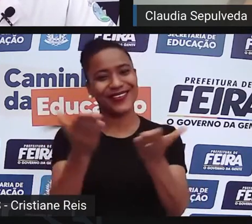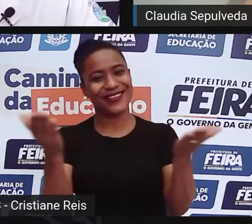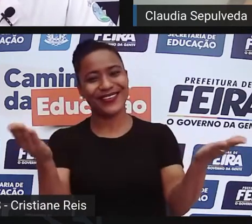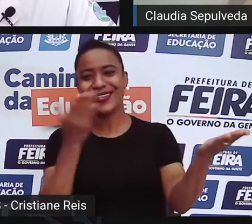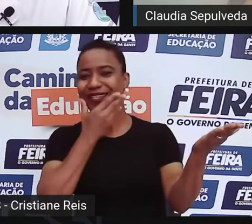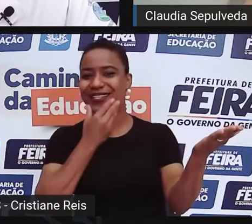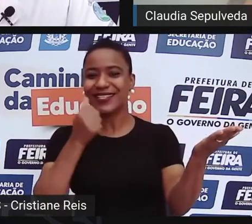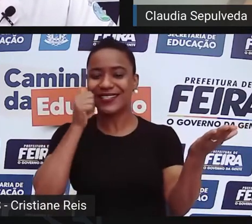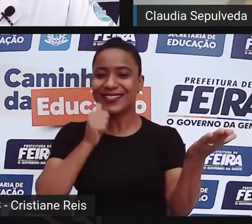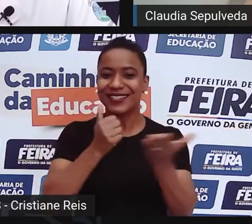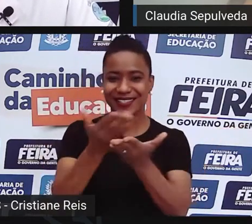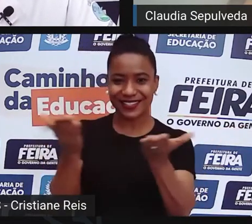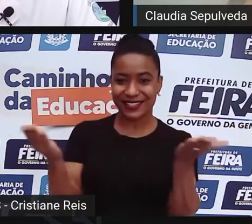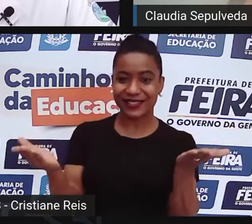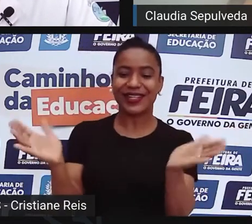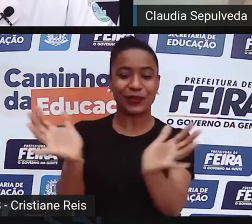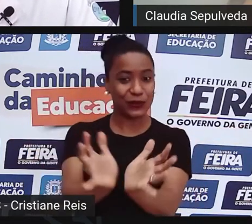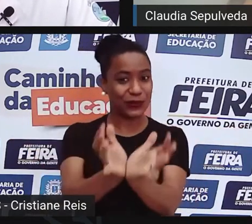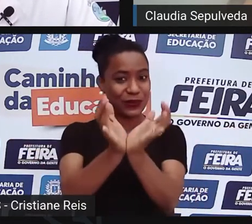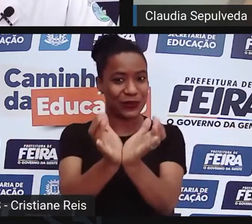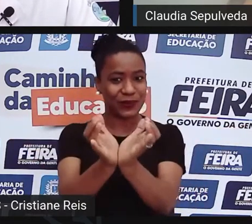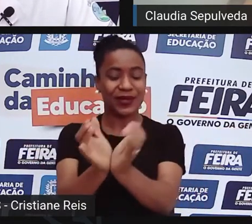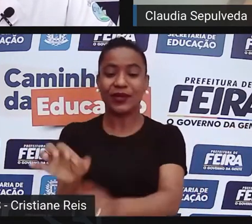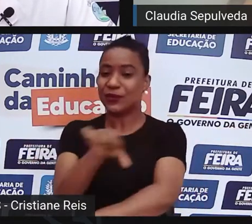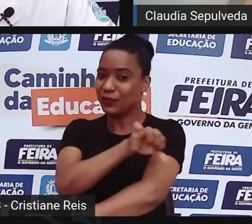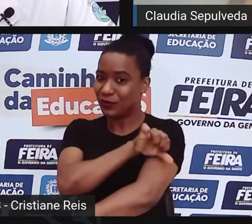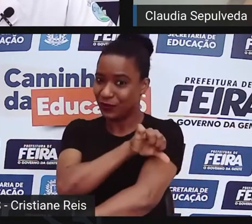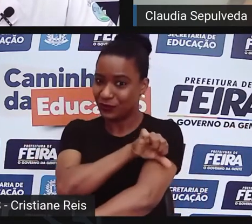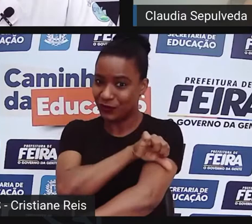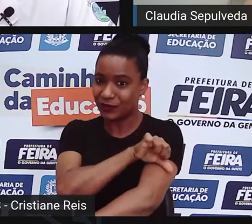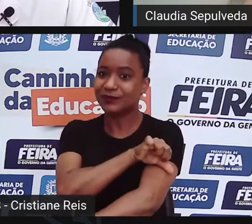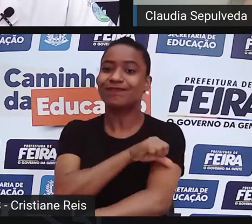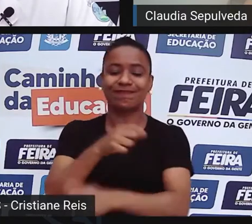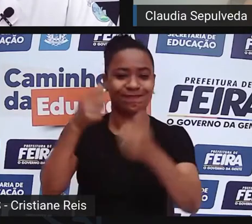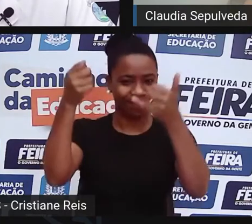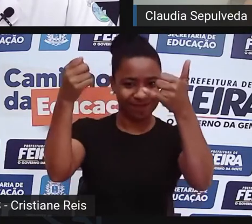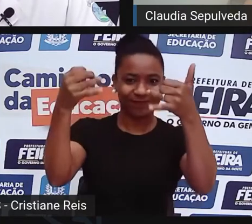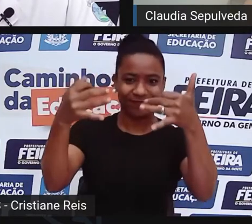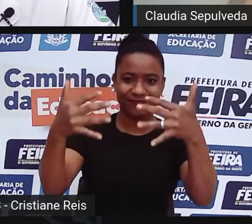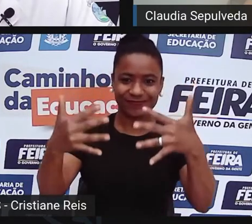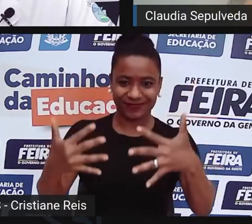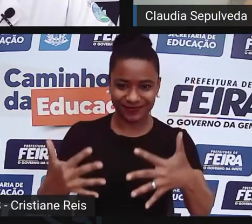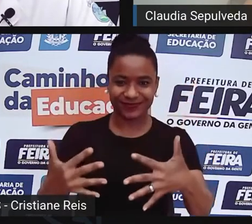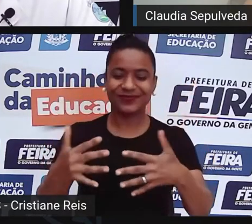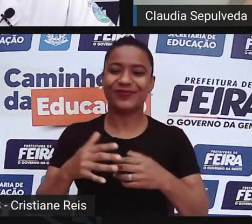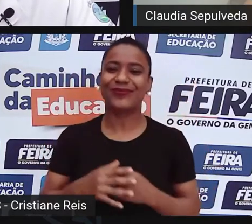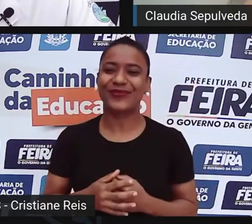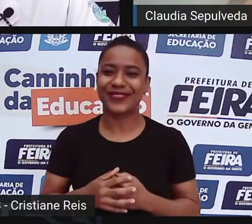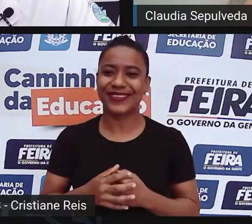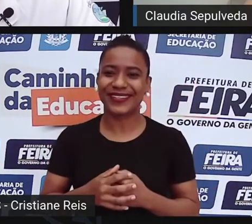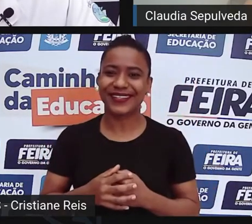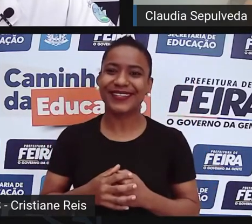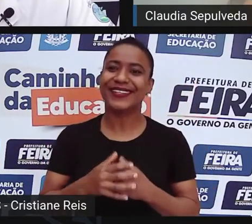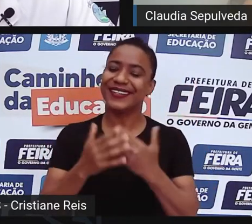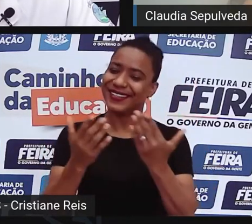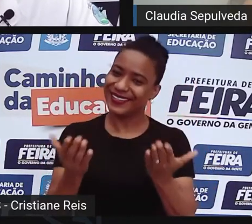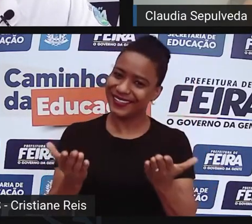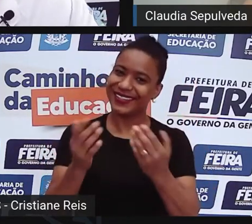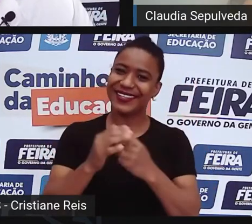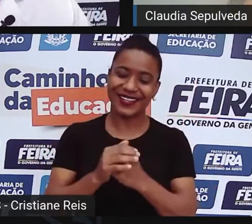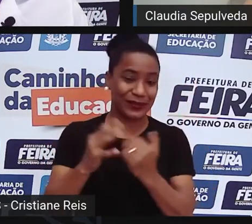ano, né? Espero poder falar um pouco inteligência para vocês, porque eu sou um pouco inábil nisso, né?